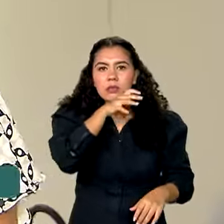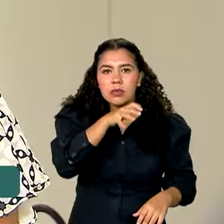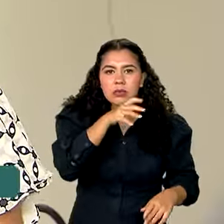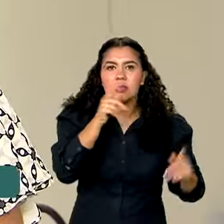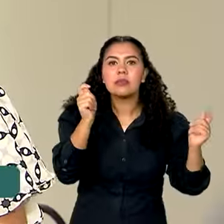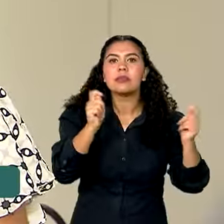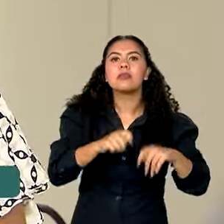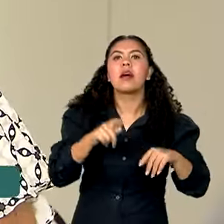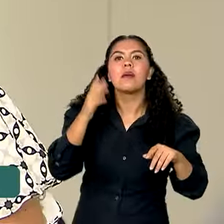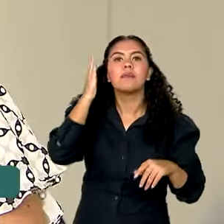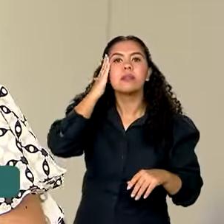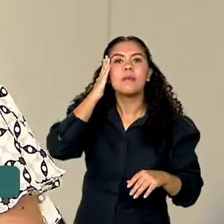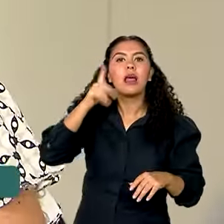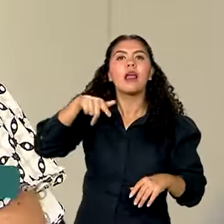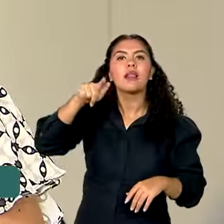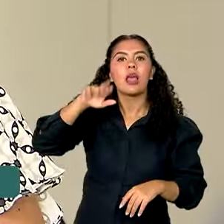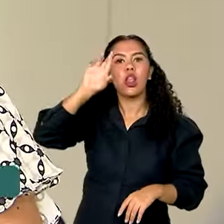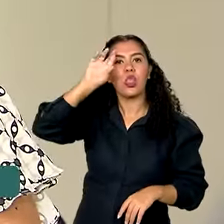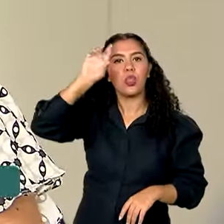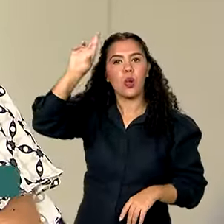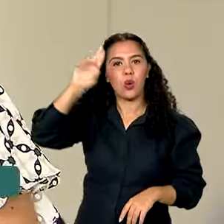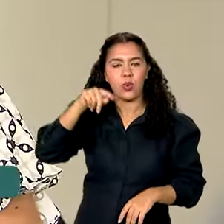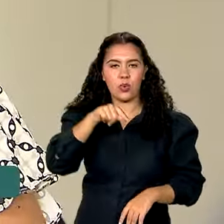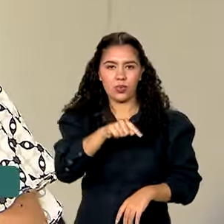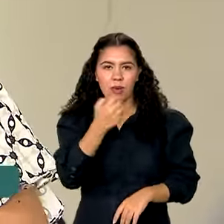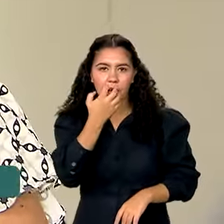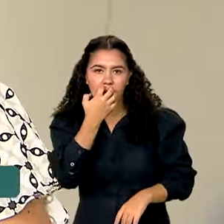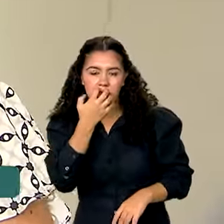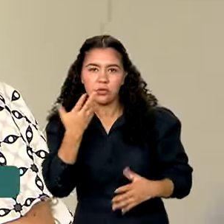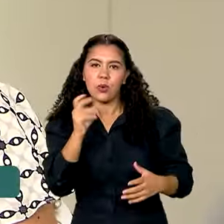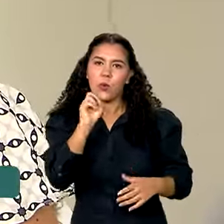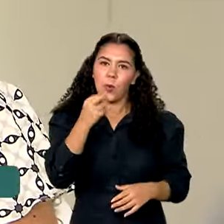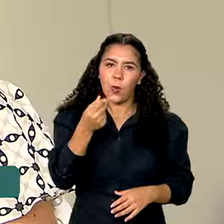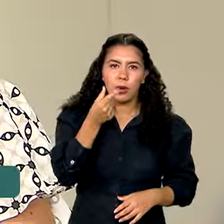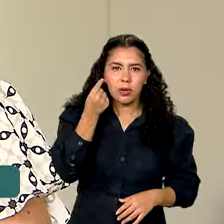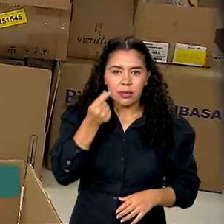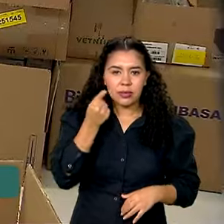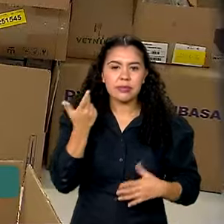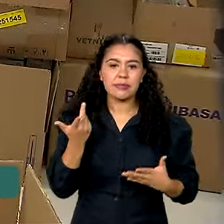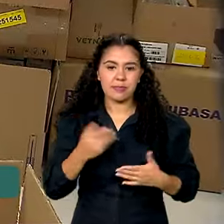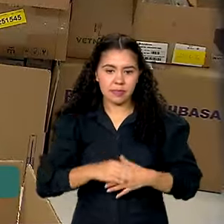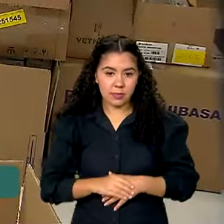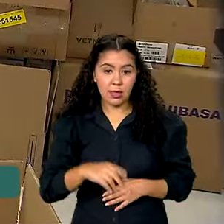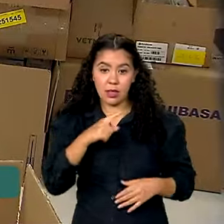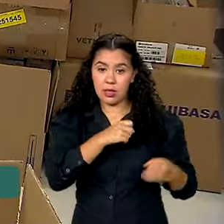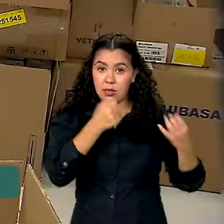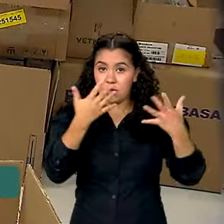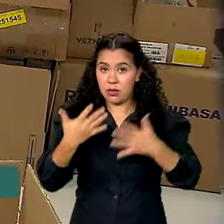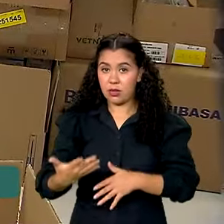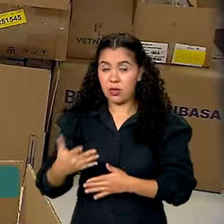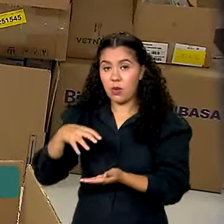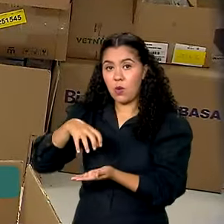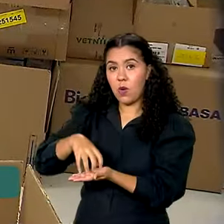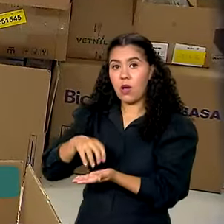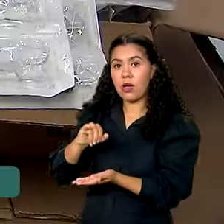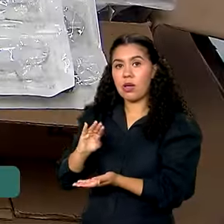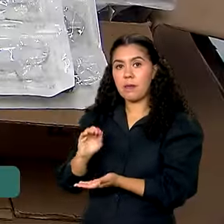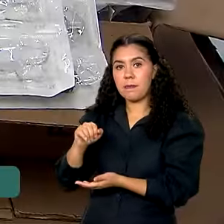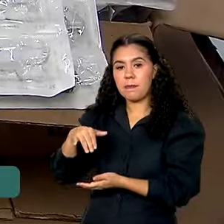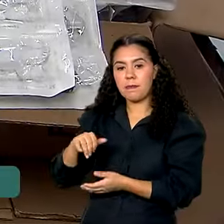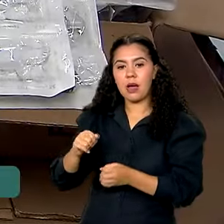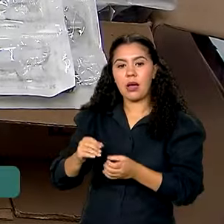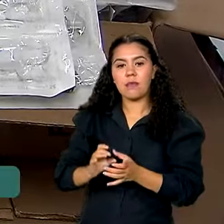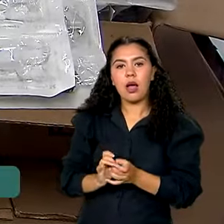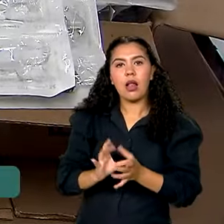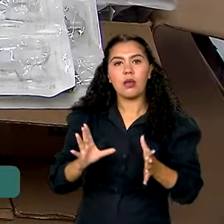tutores depois, né, posteriormente. Então, isso é uma coisa importante que as pessoas têm que entrar na rotina de todos nós. O Ibama cedeu uma sala em Brasília